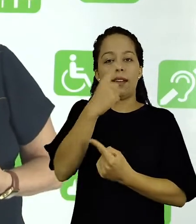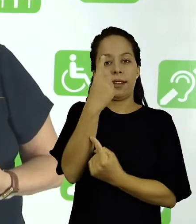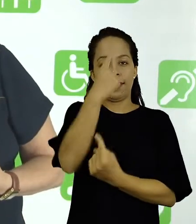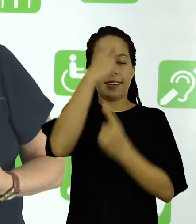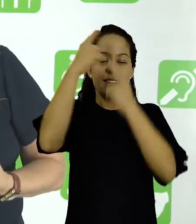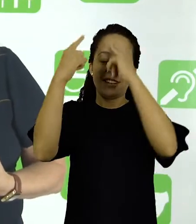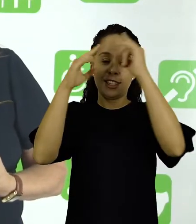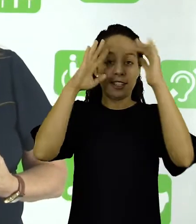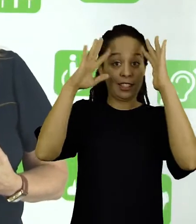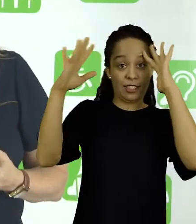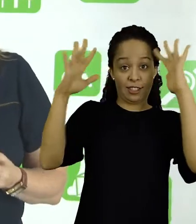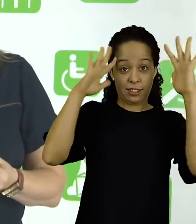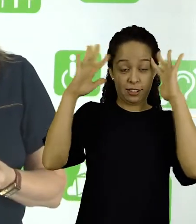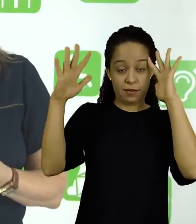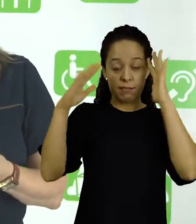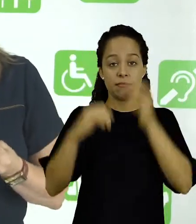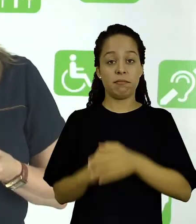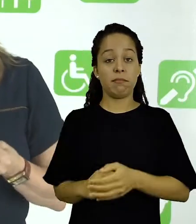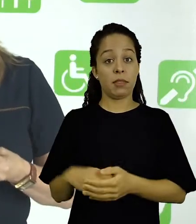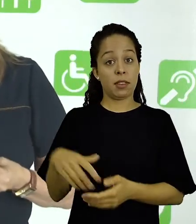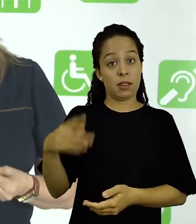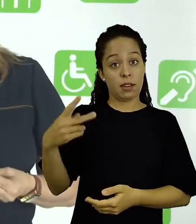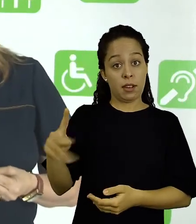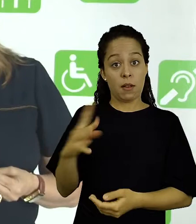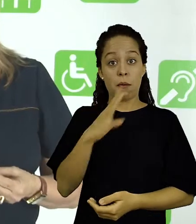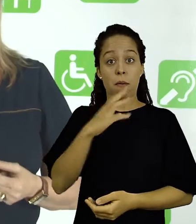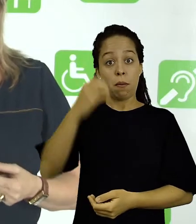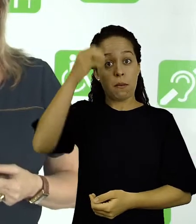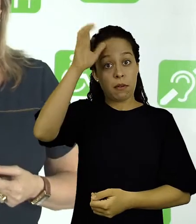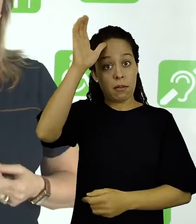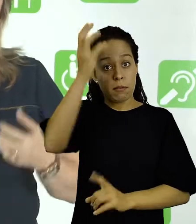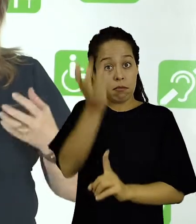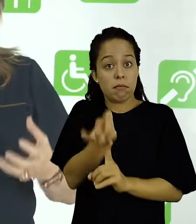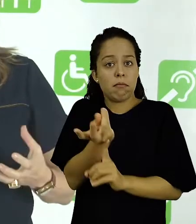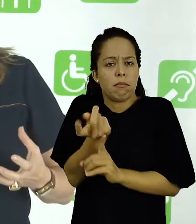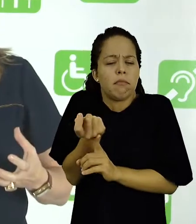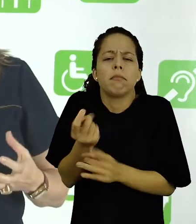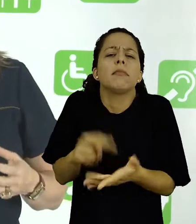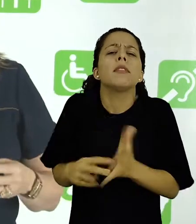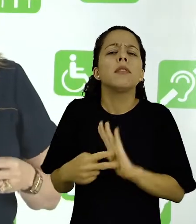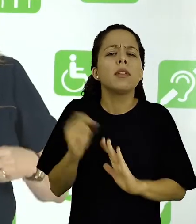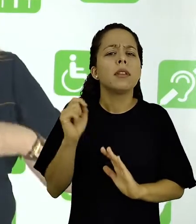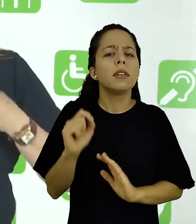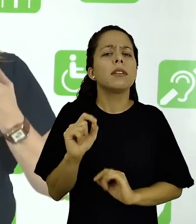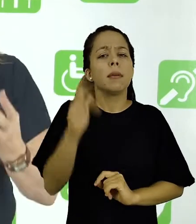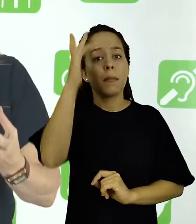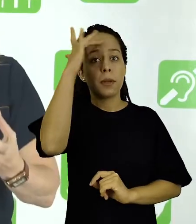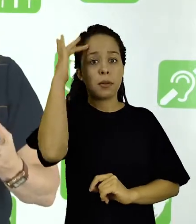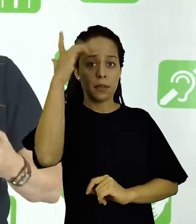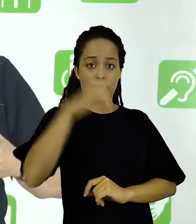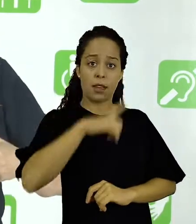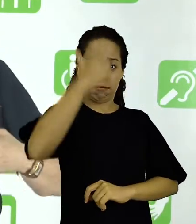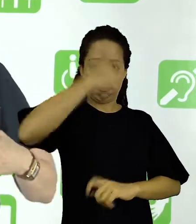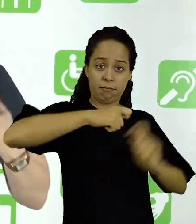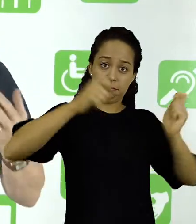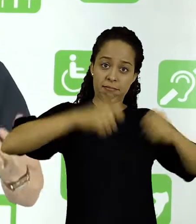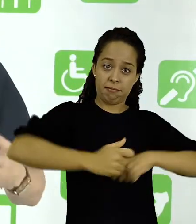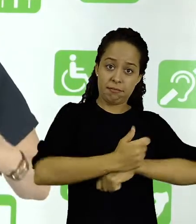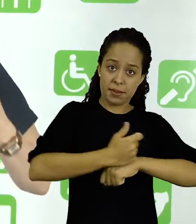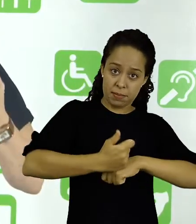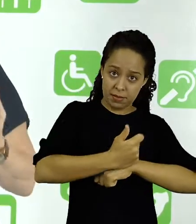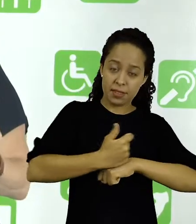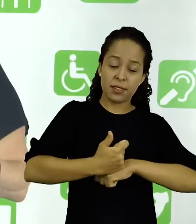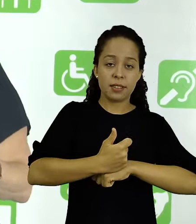forma mais criativa. E esse conhecimento artístico, ele se materializa por meio de habilidades que esse